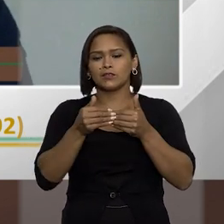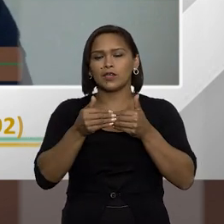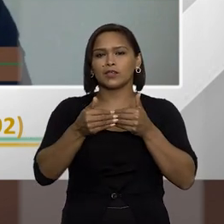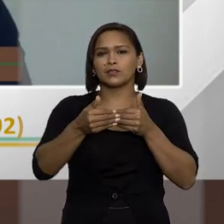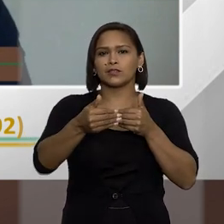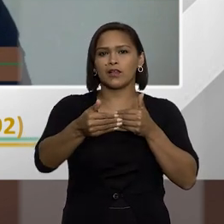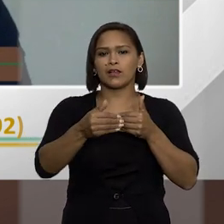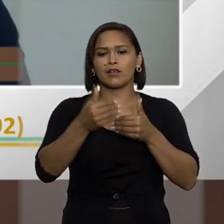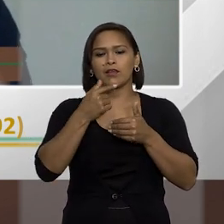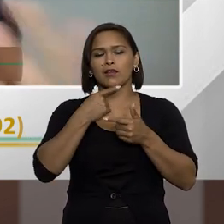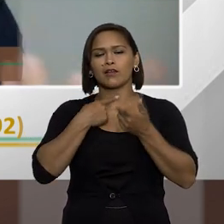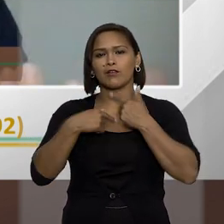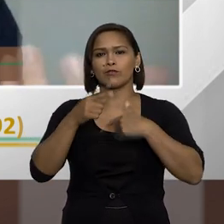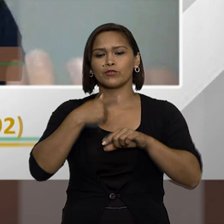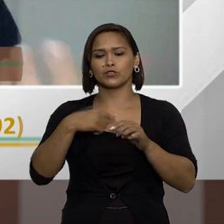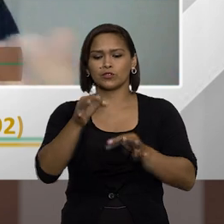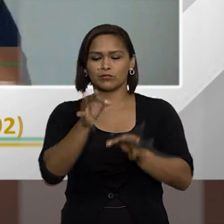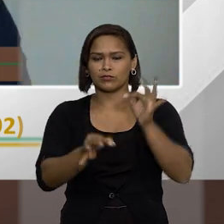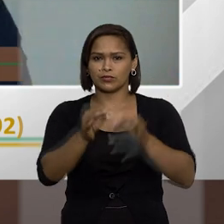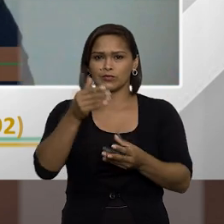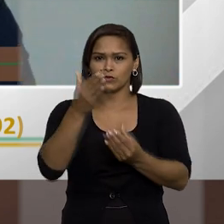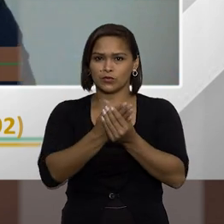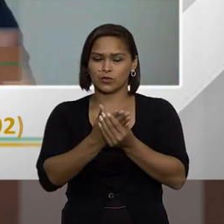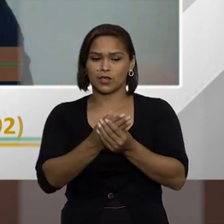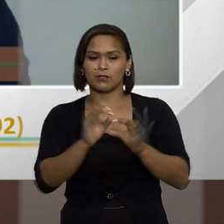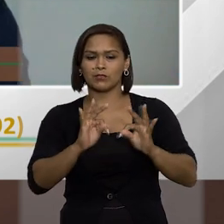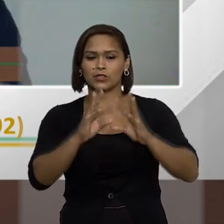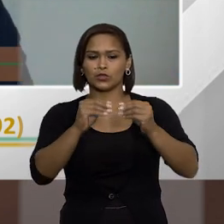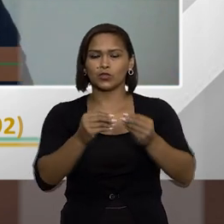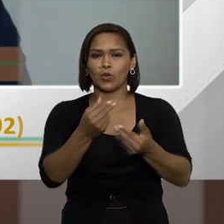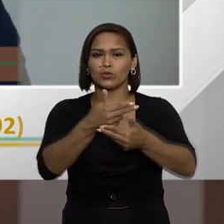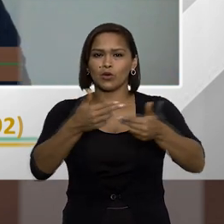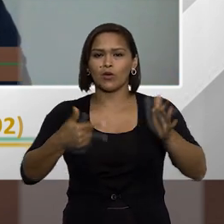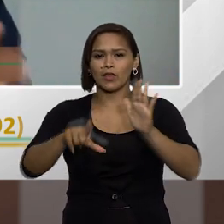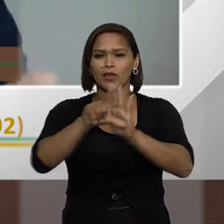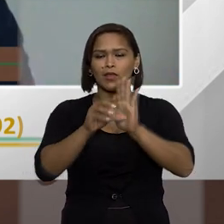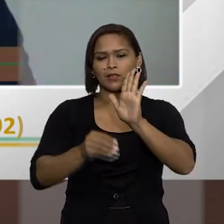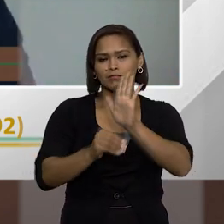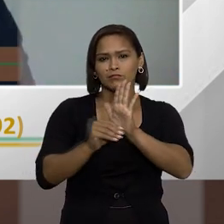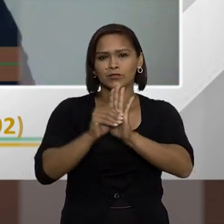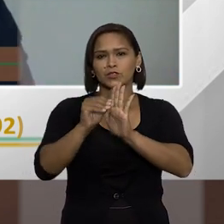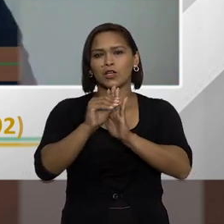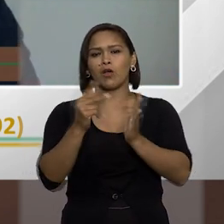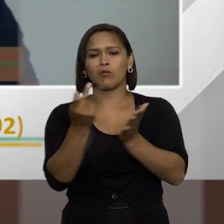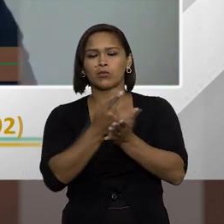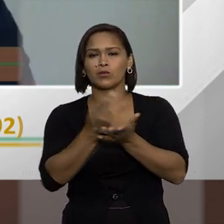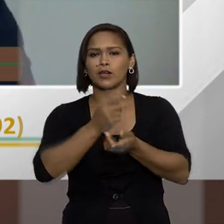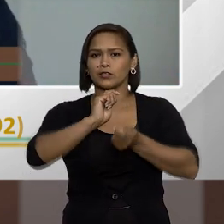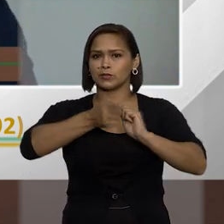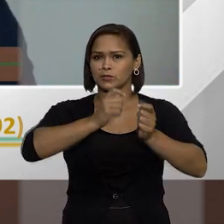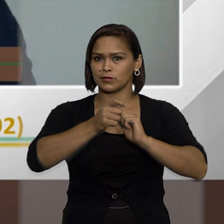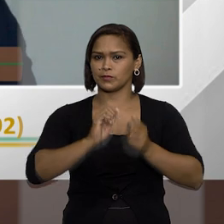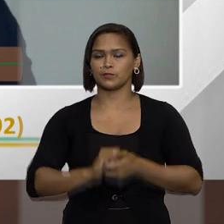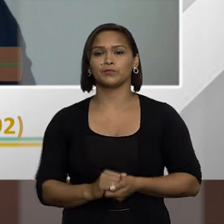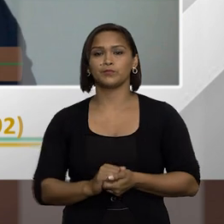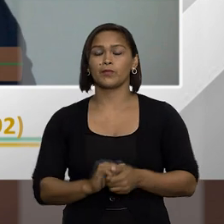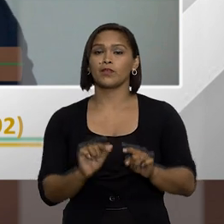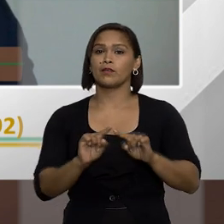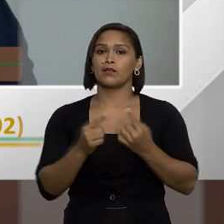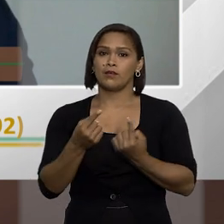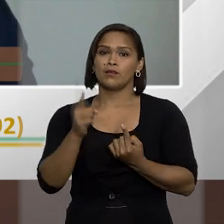estende essa exigência do trânsito em julgado para toda e qualquer sanção por ato de improbidade administrativa.